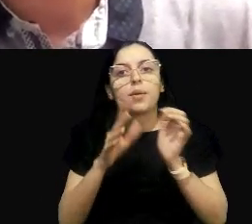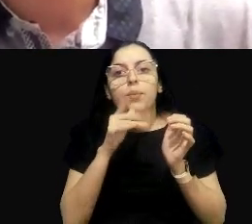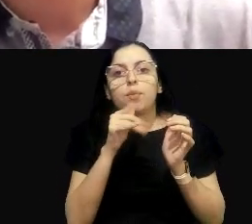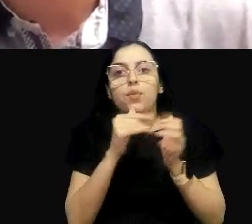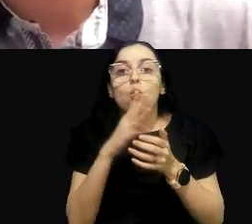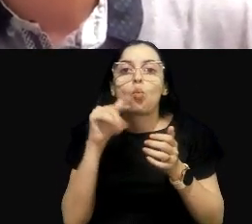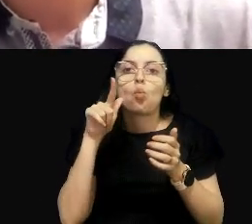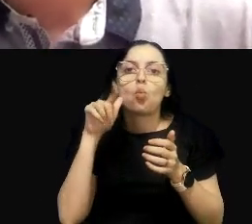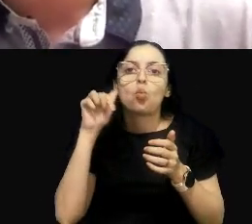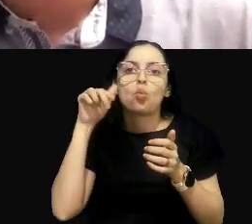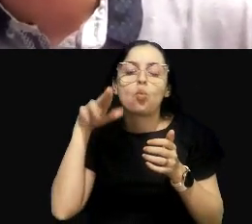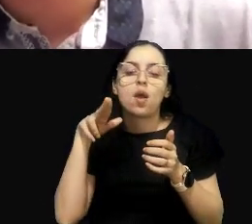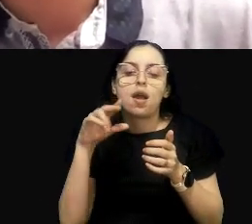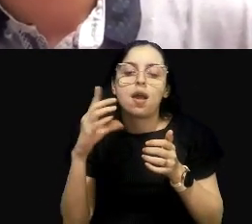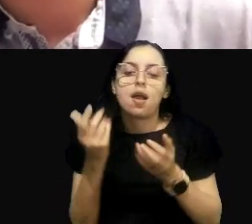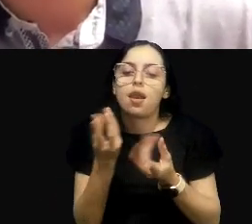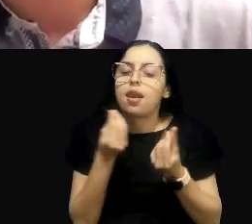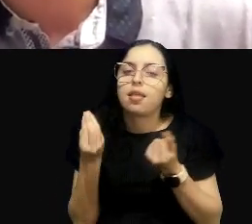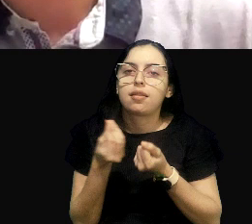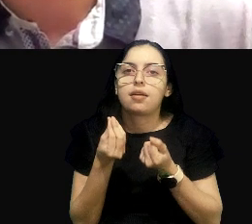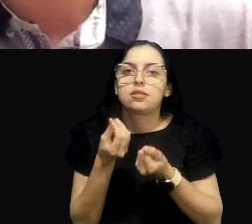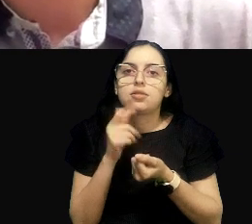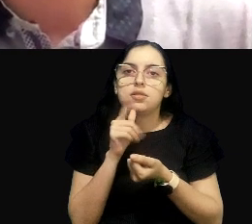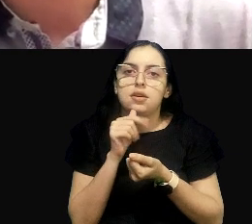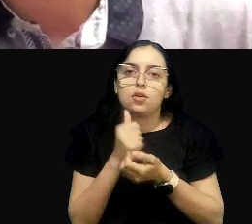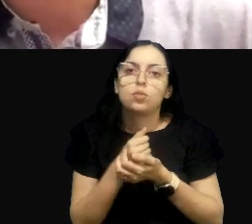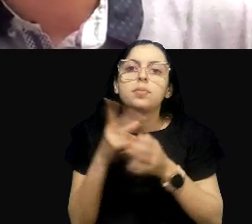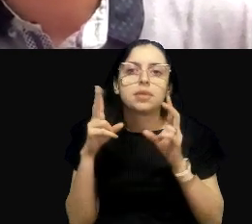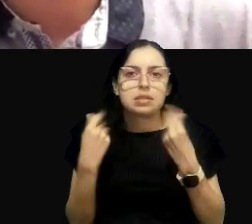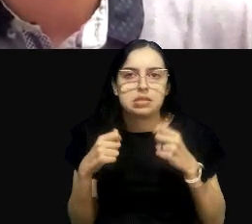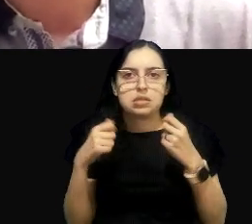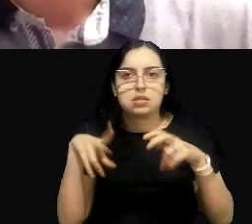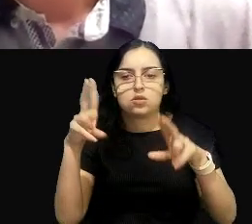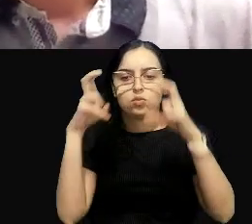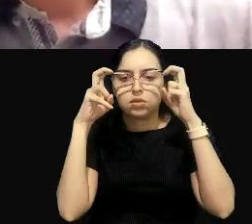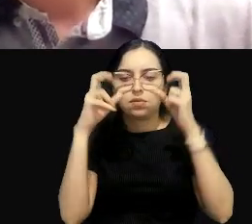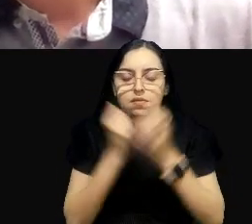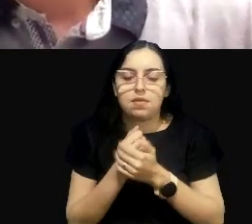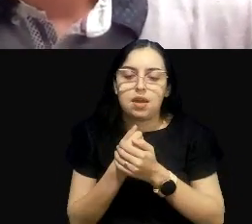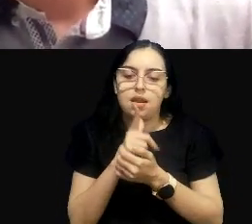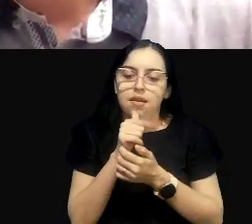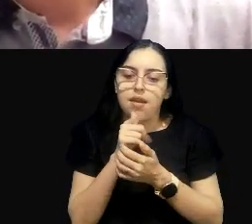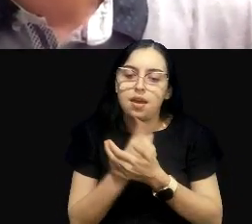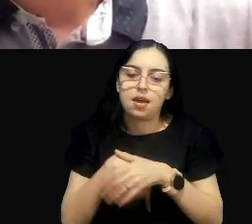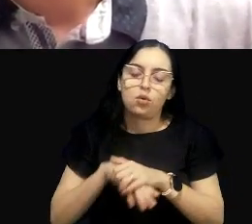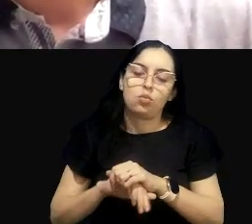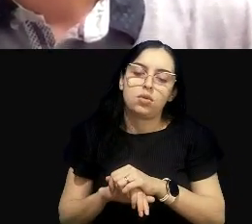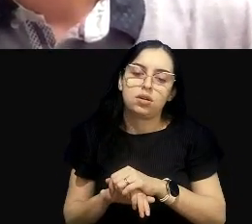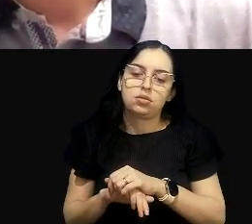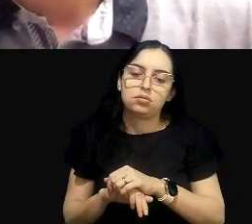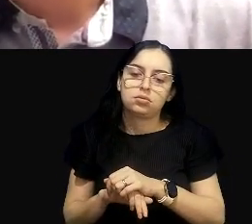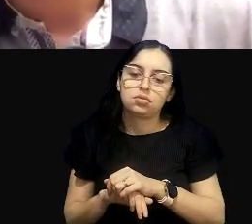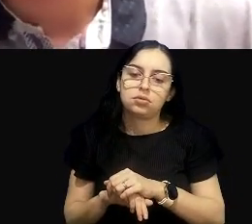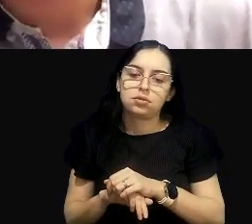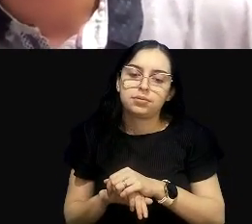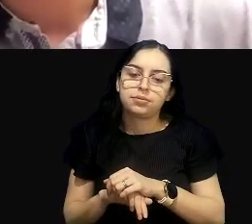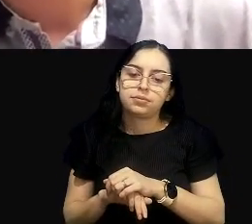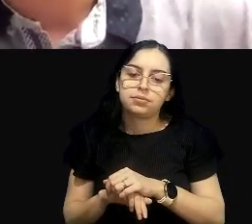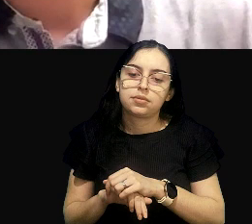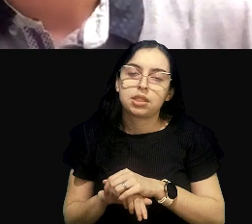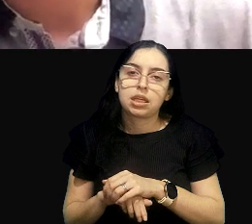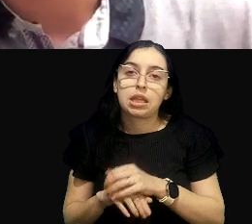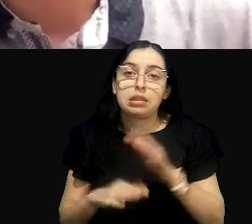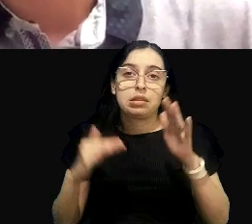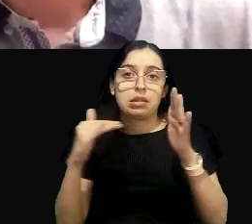gente tem patamares máximos que devem ser observados naquele curso d'água. Então, a turbidez tem que ser até de 100